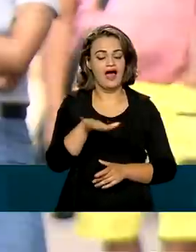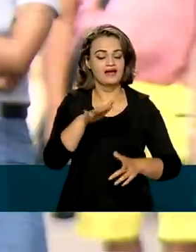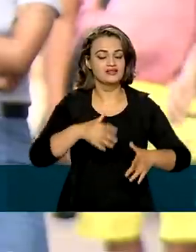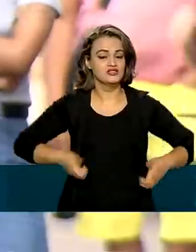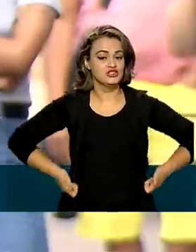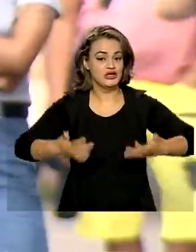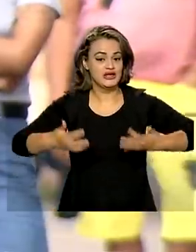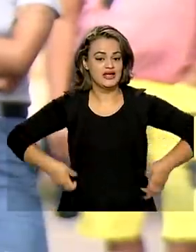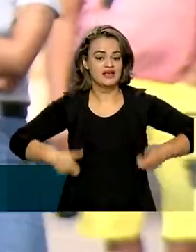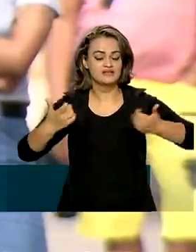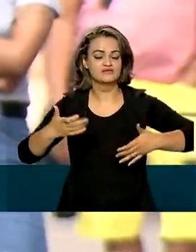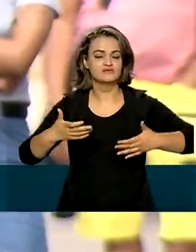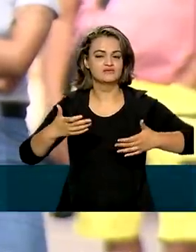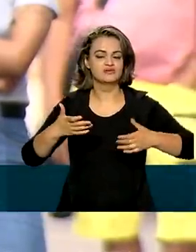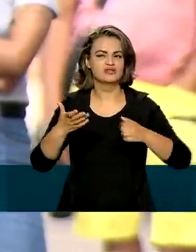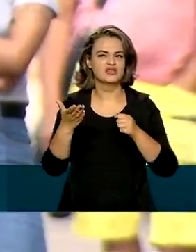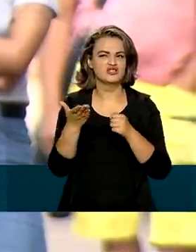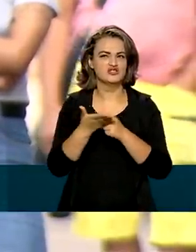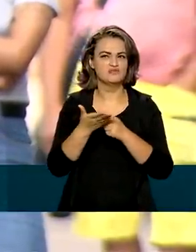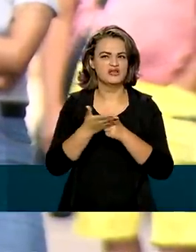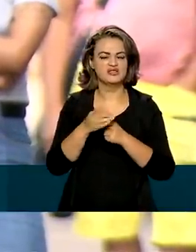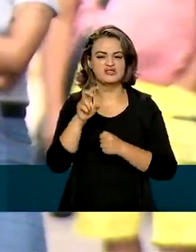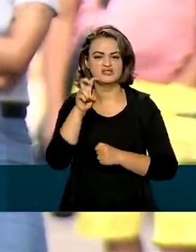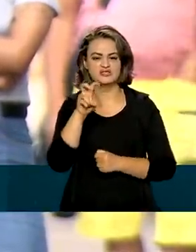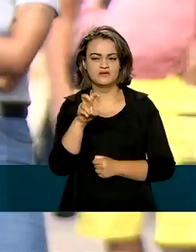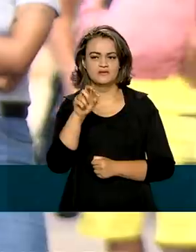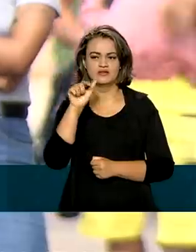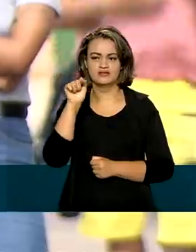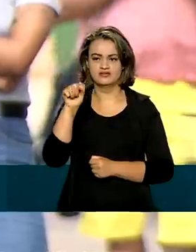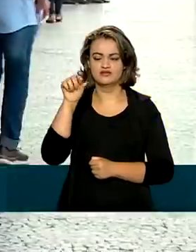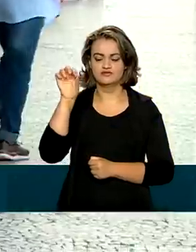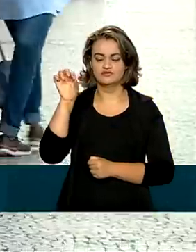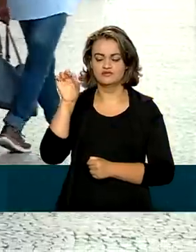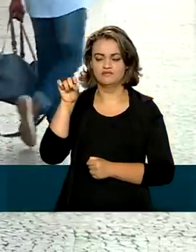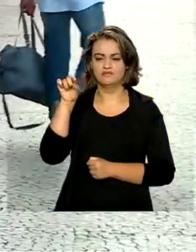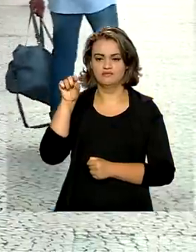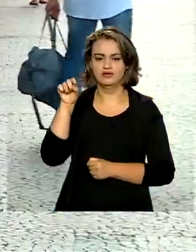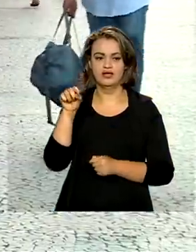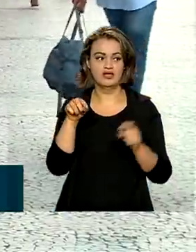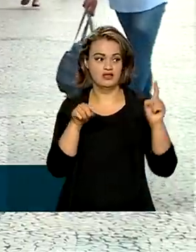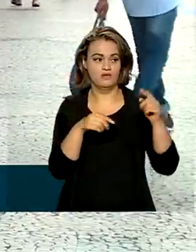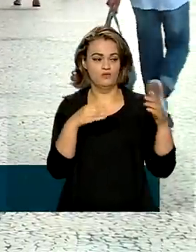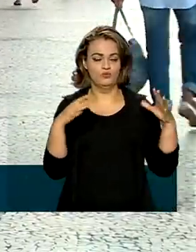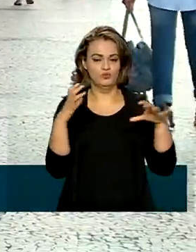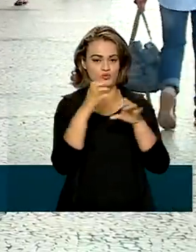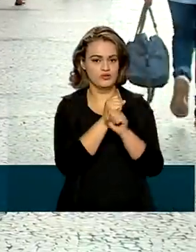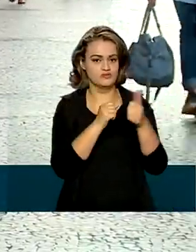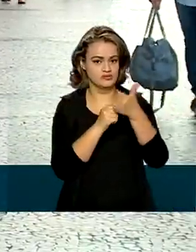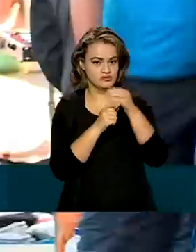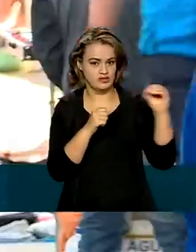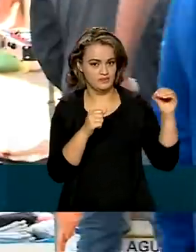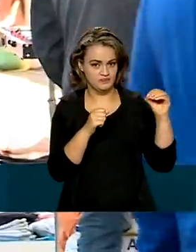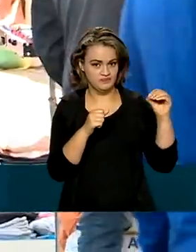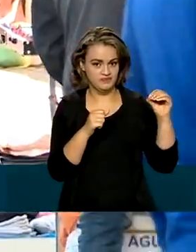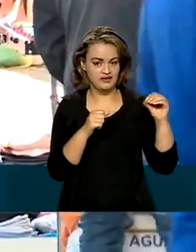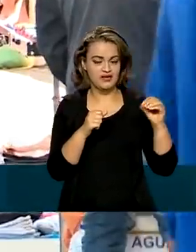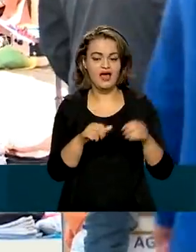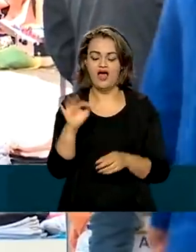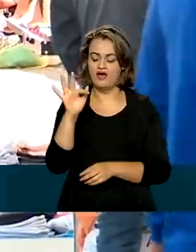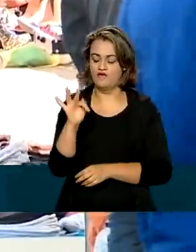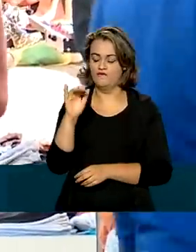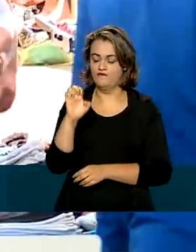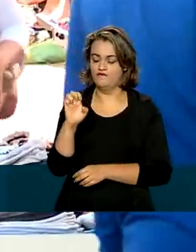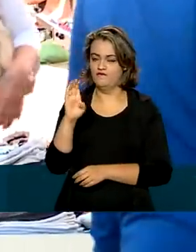país está em média nos 57 pontos de 100. O índice inédito, registrado pela Federação Brasileira de